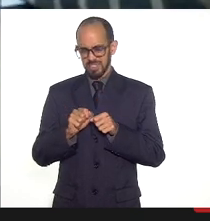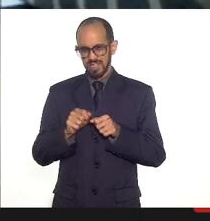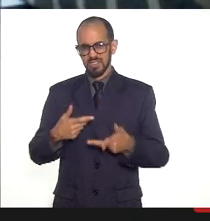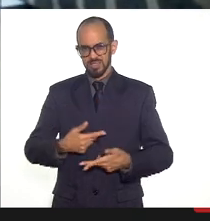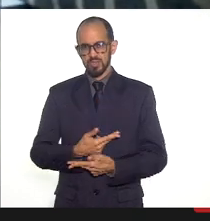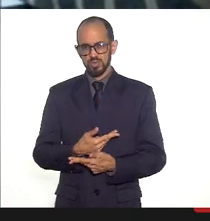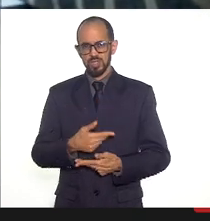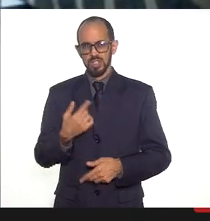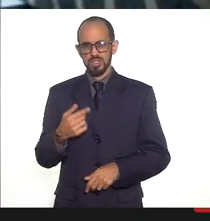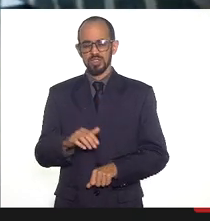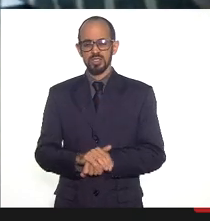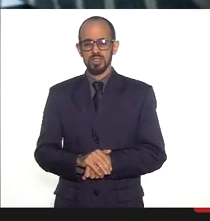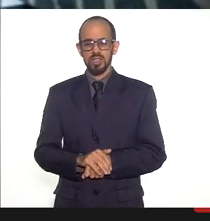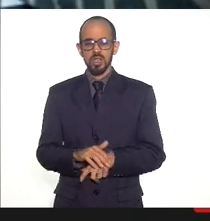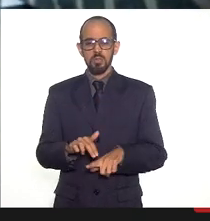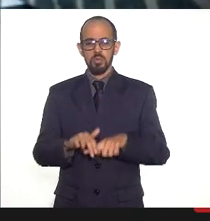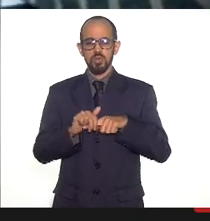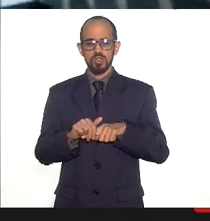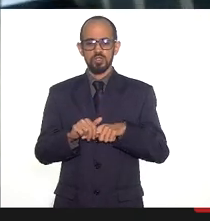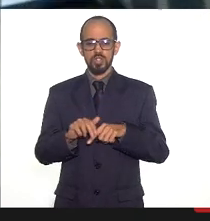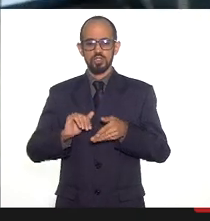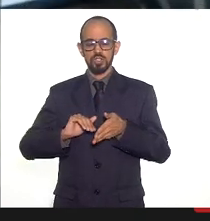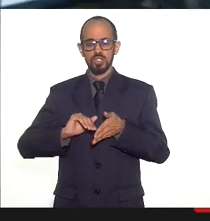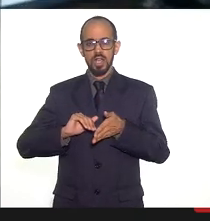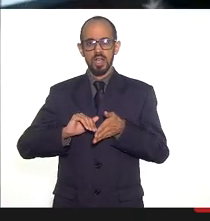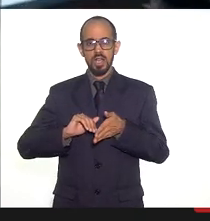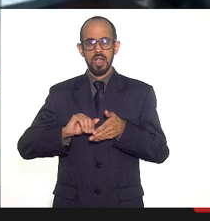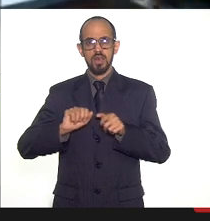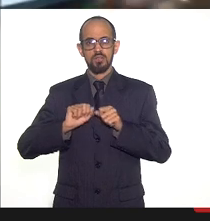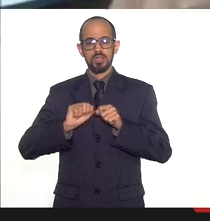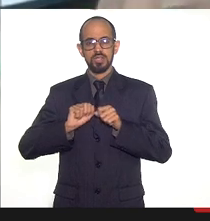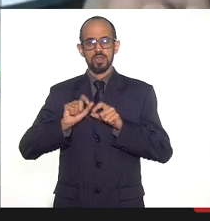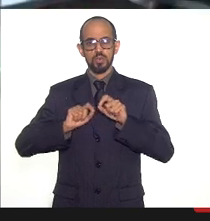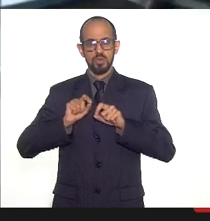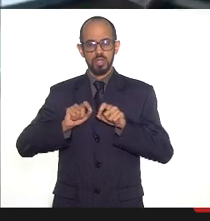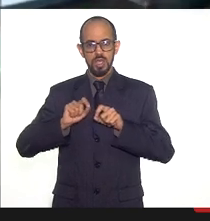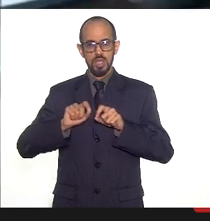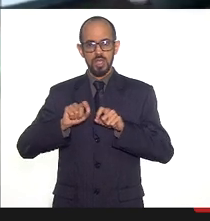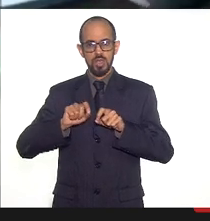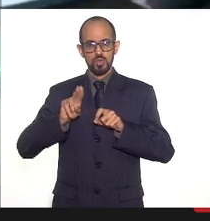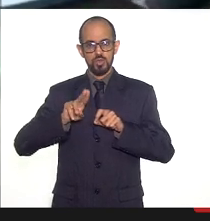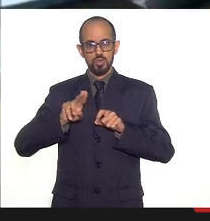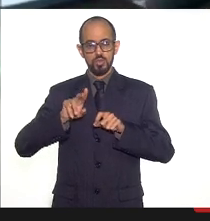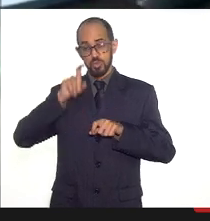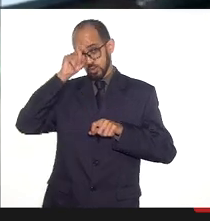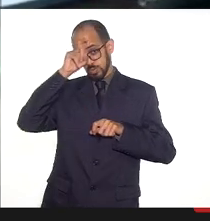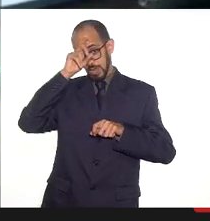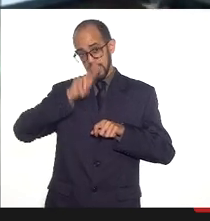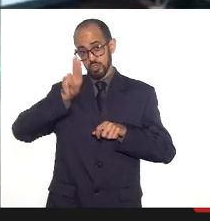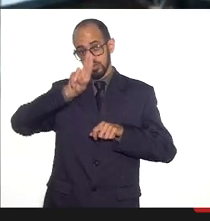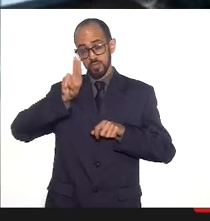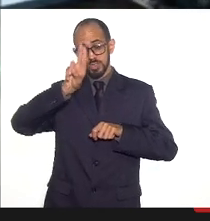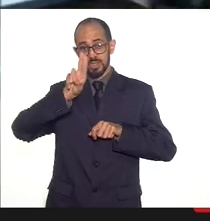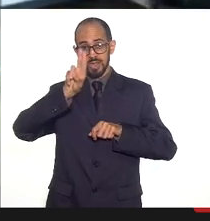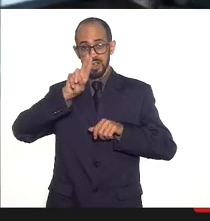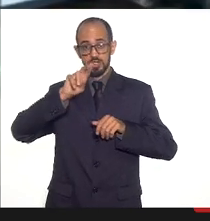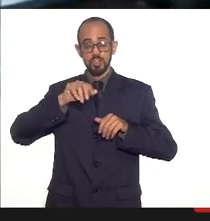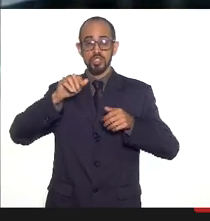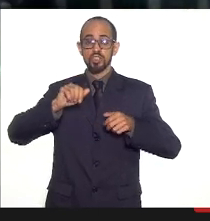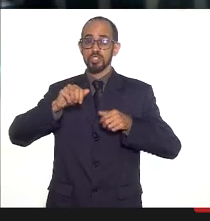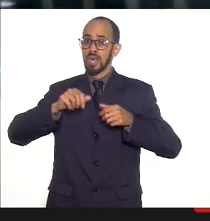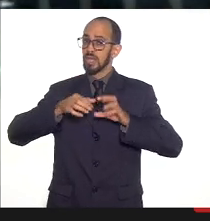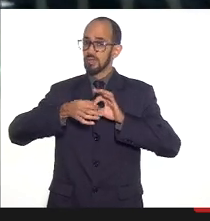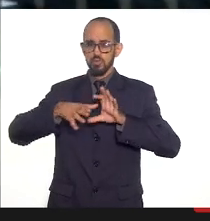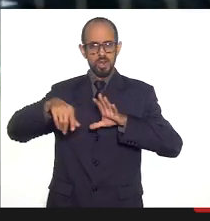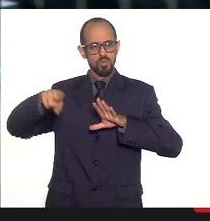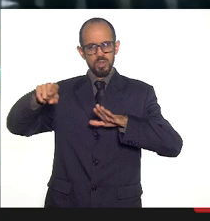então para isso a gente já está desoderando os hospitais universitários os institutos de pacientes com covid então